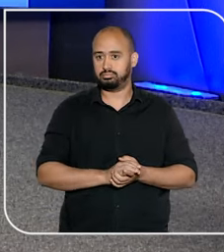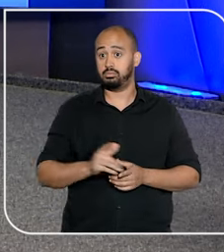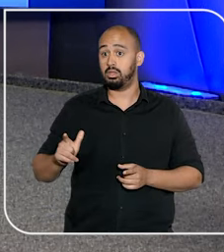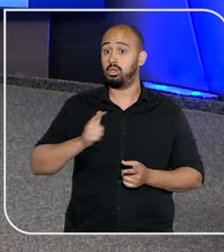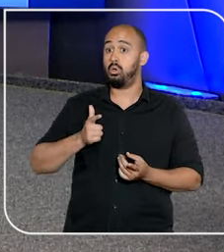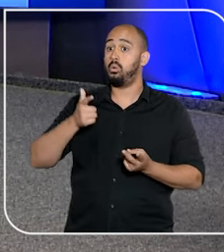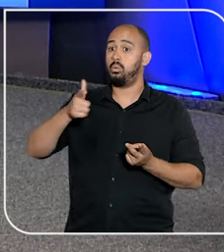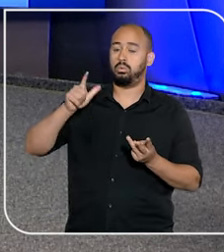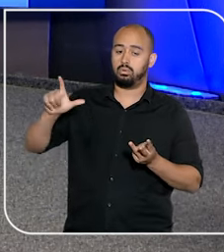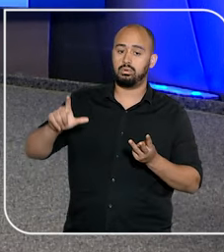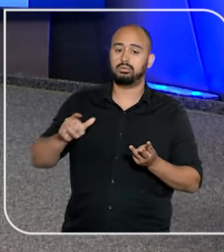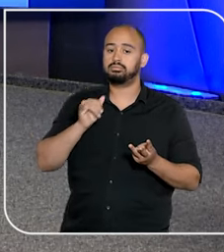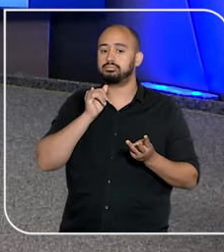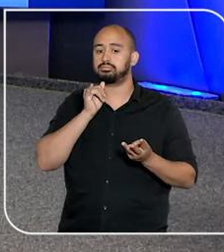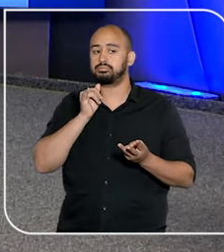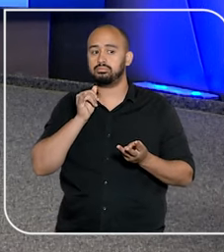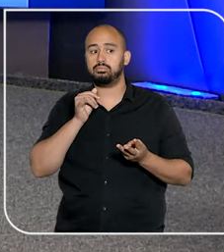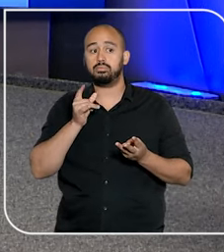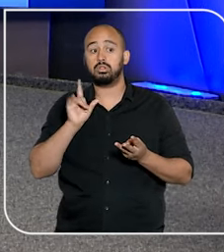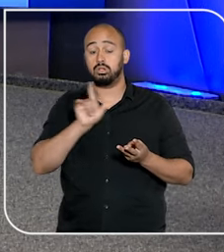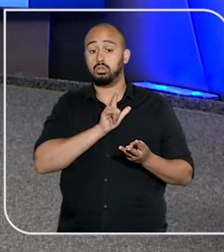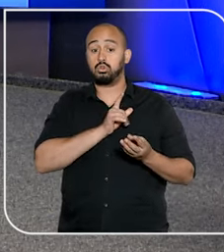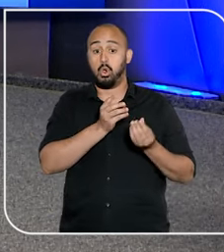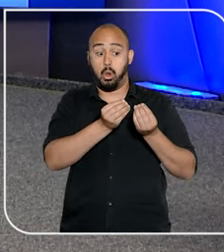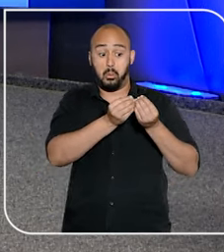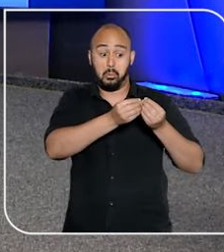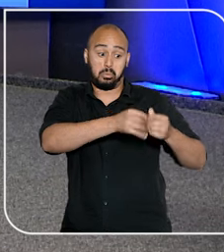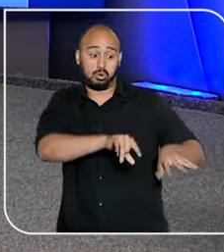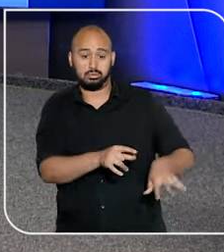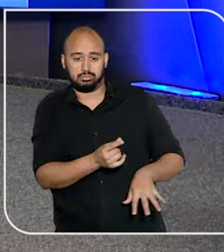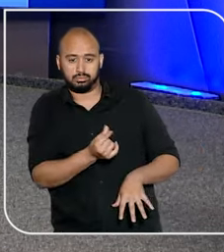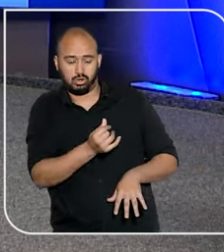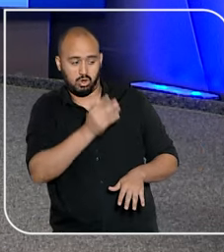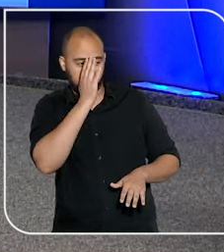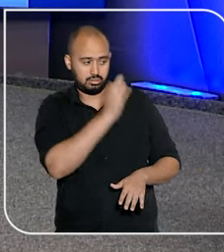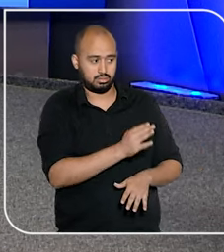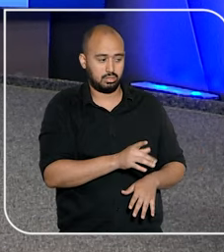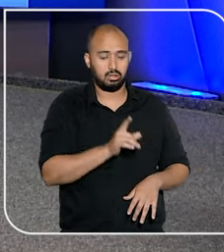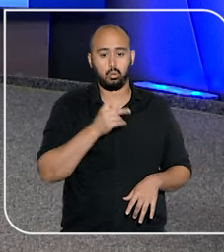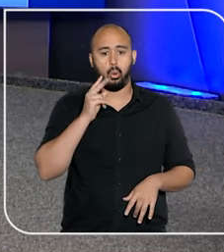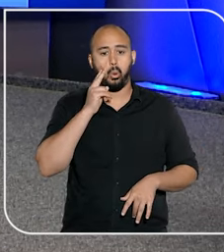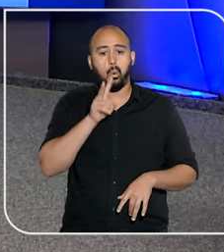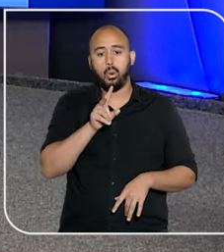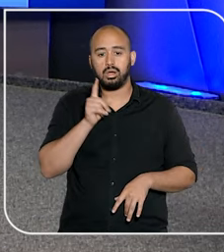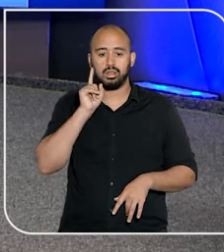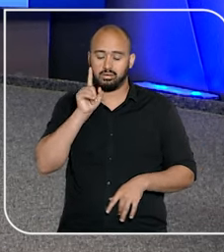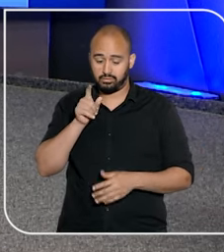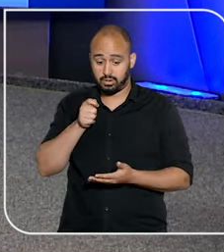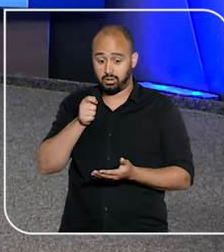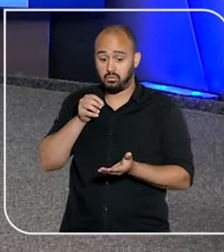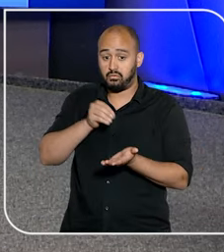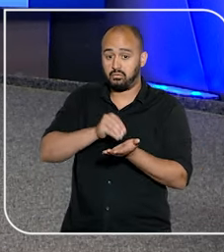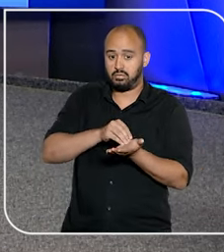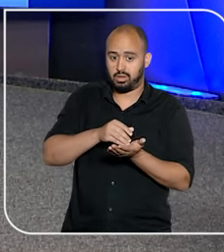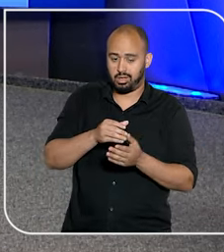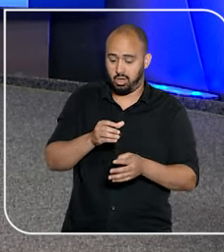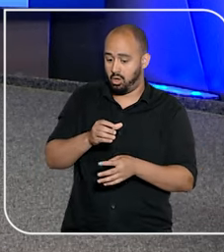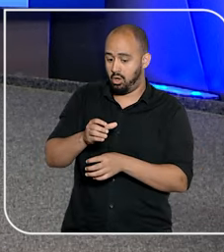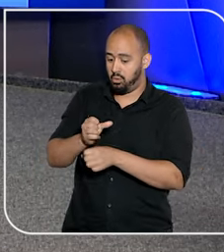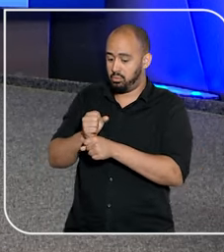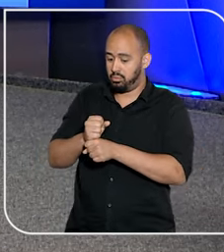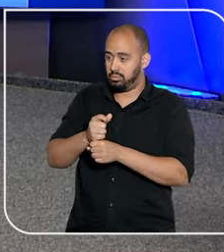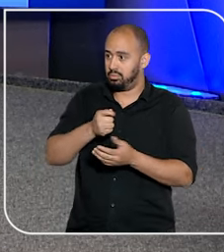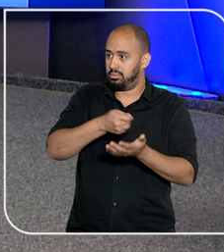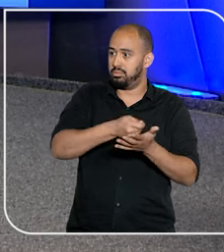Também ocorre improbidade em casos sem prejuízo financeiro direto, como deixar de prestar contas quando